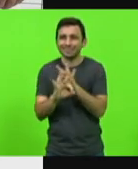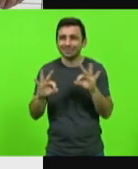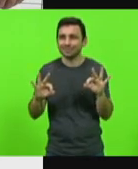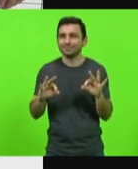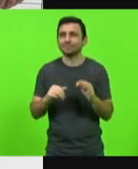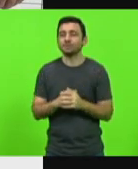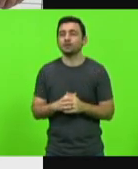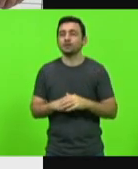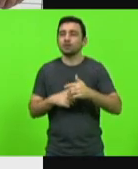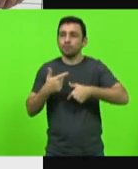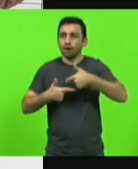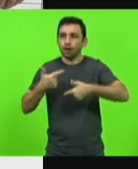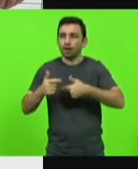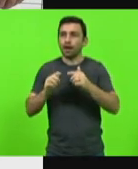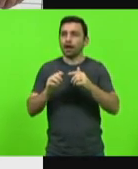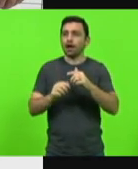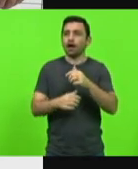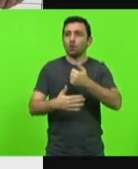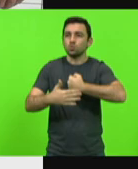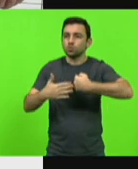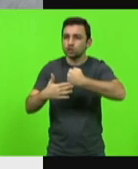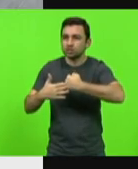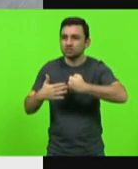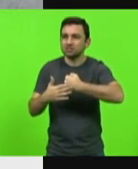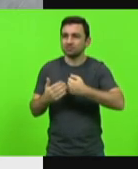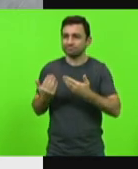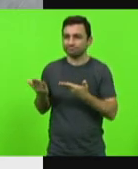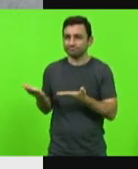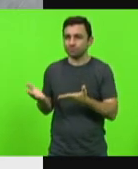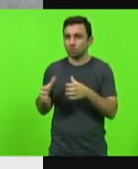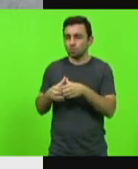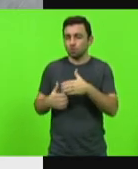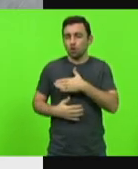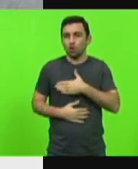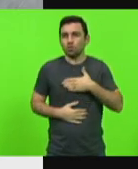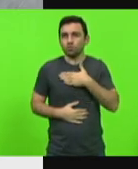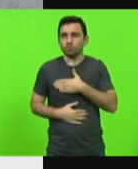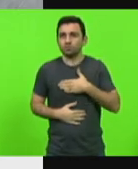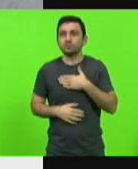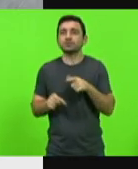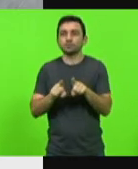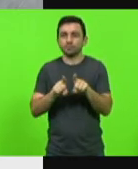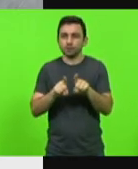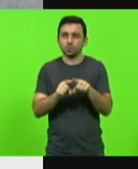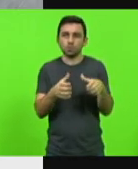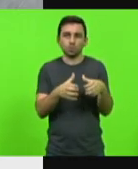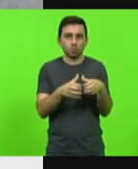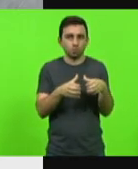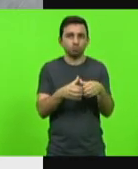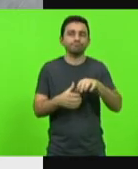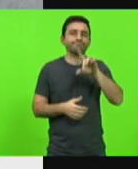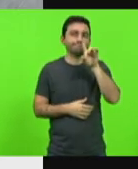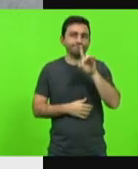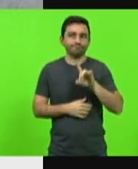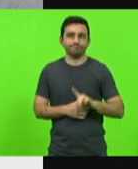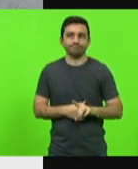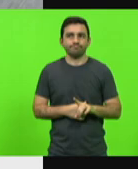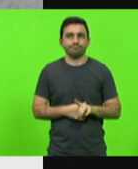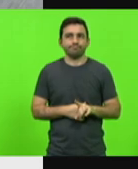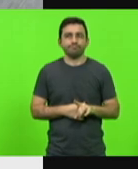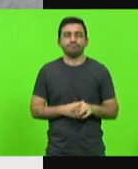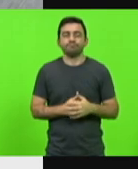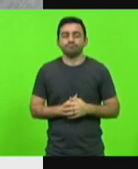da cozinha e da limpeza têm orgulho dessa escola, assim como a equipe da direção, todas